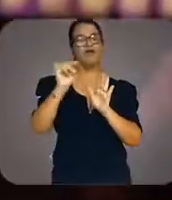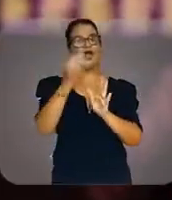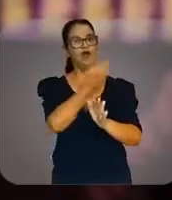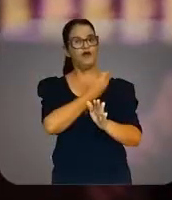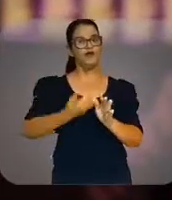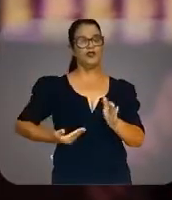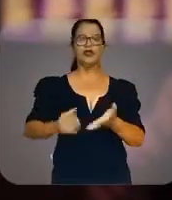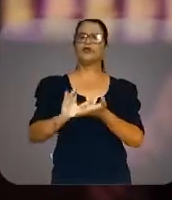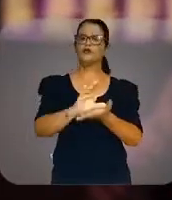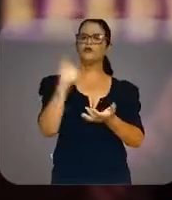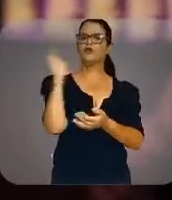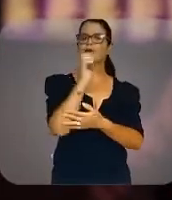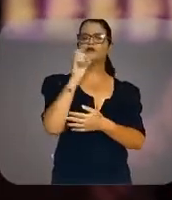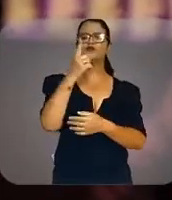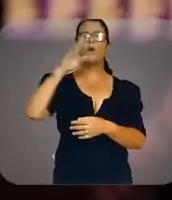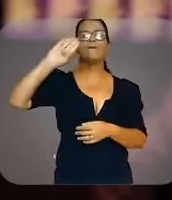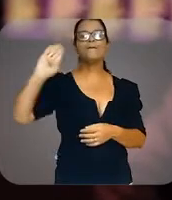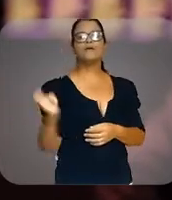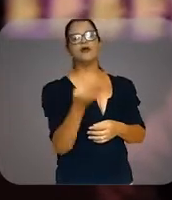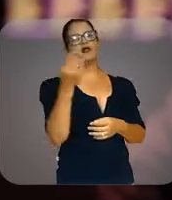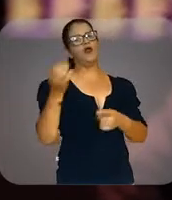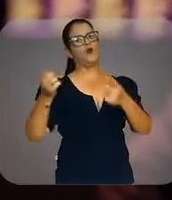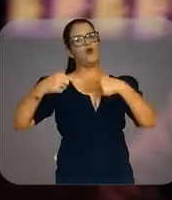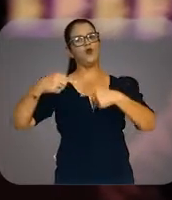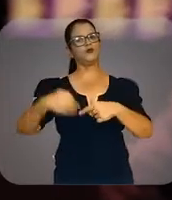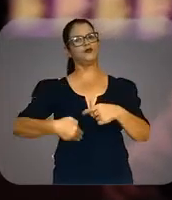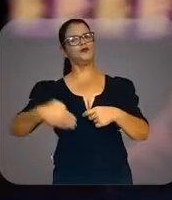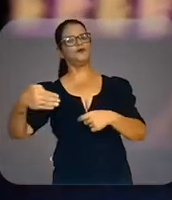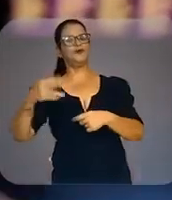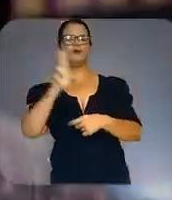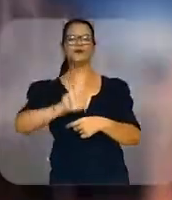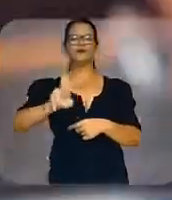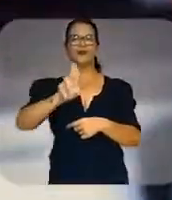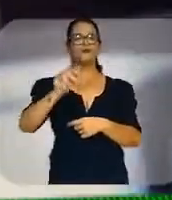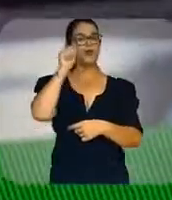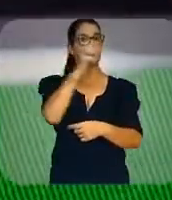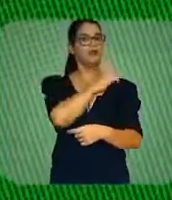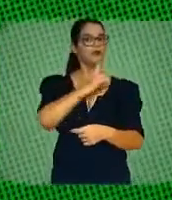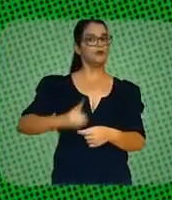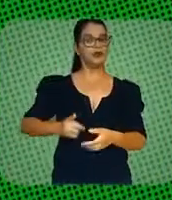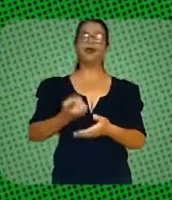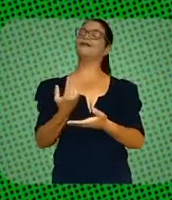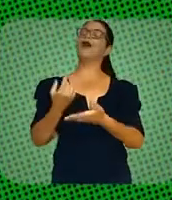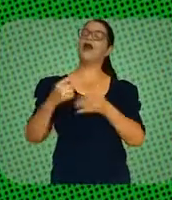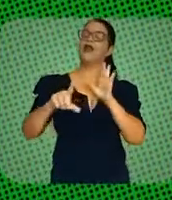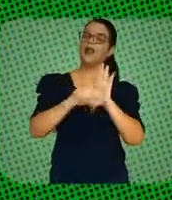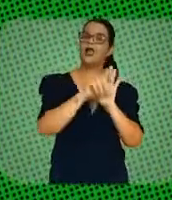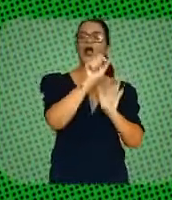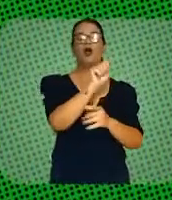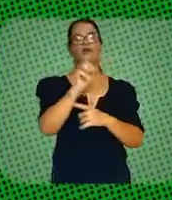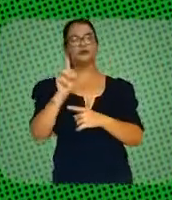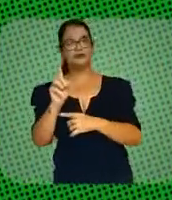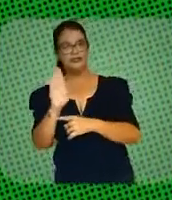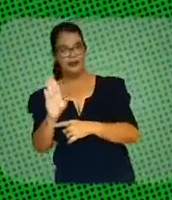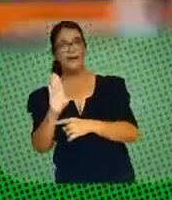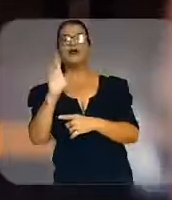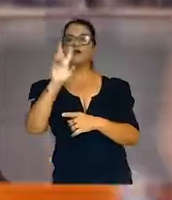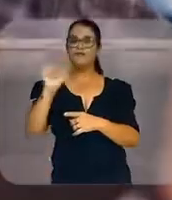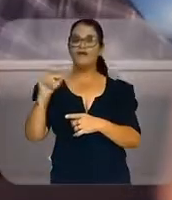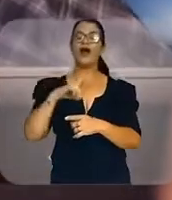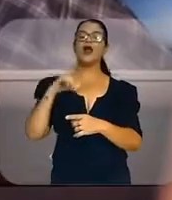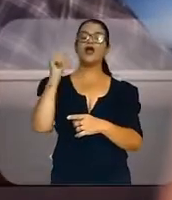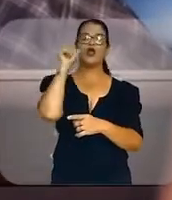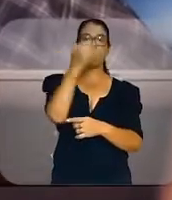governadora do fundo emergencial de um bilhão para combater a fome. A deputada que é coautora da Lei Aldir Blanc vai ser a